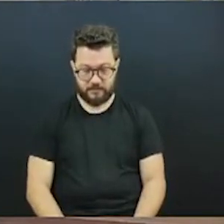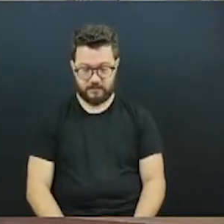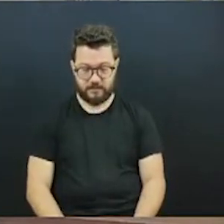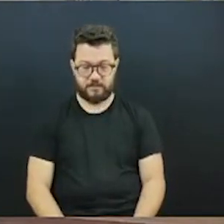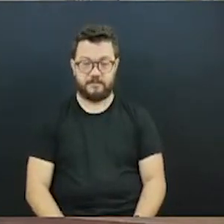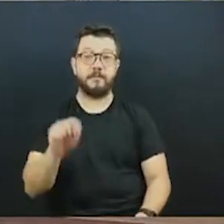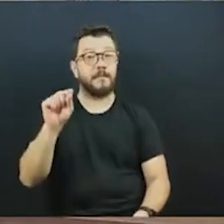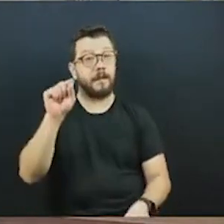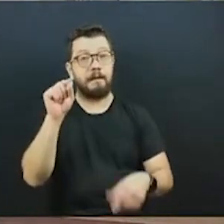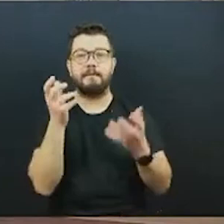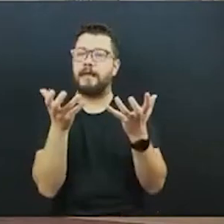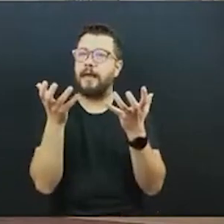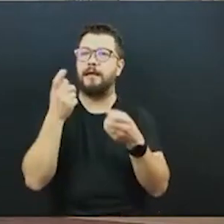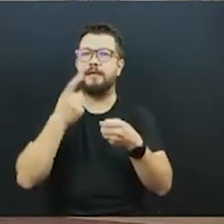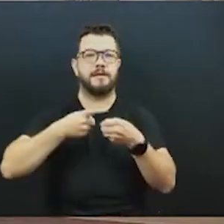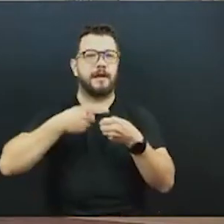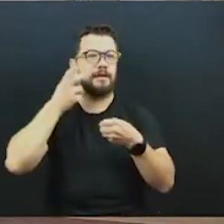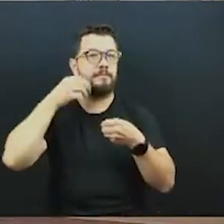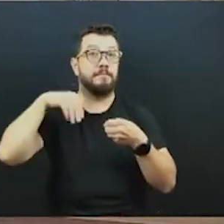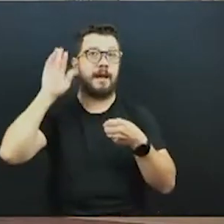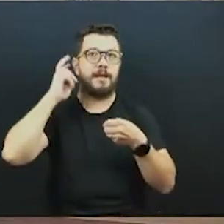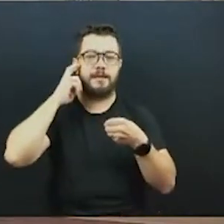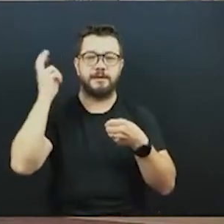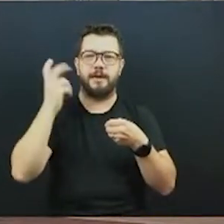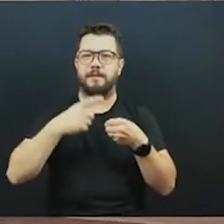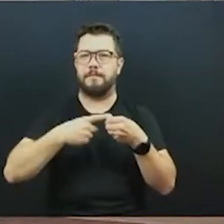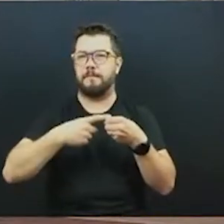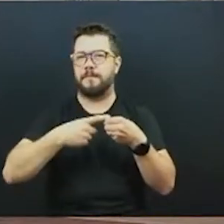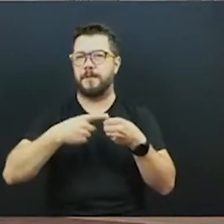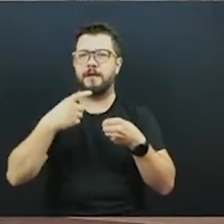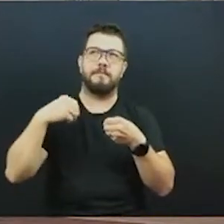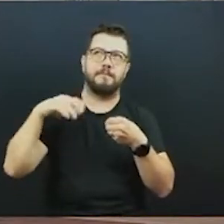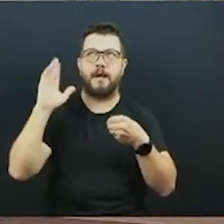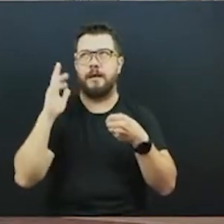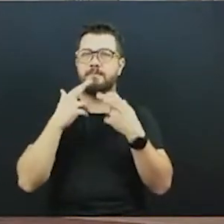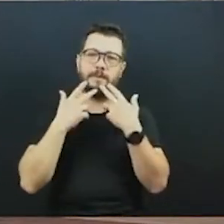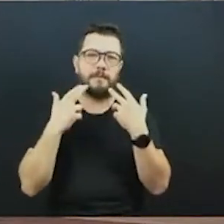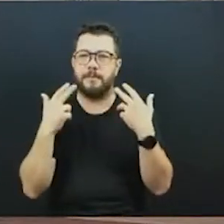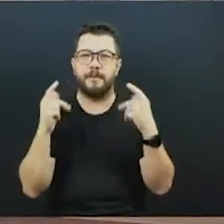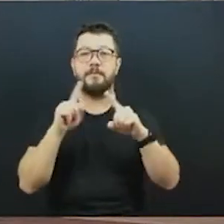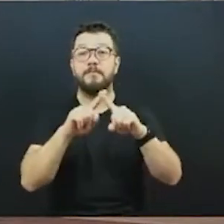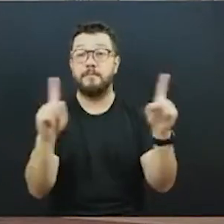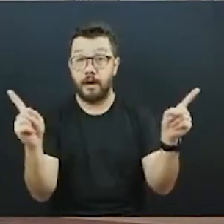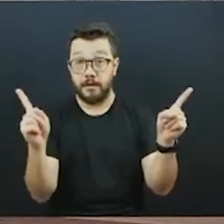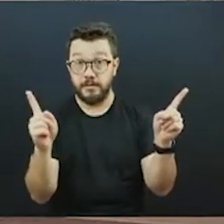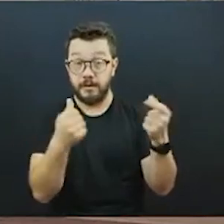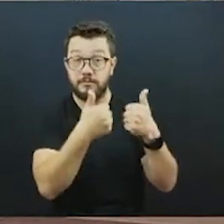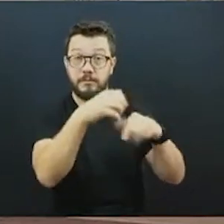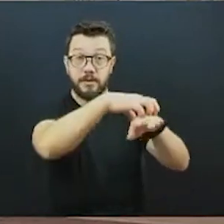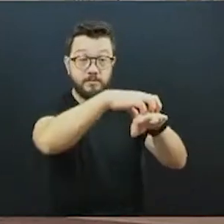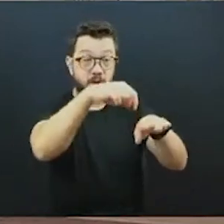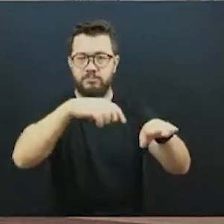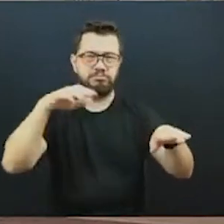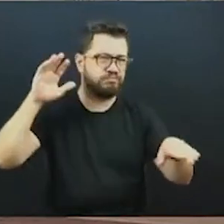a cidade mais isso, mas aquilo e a cidade que tem o transporte mais caro e ineficiente, basta aqui,